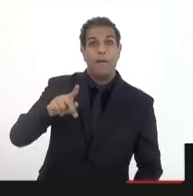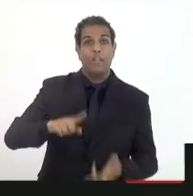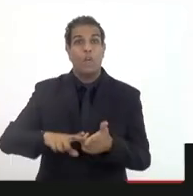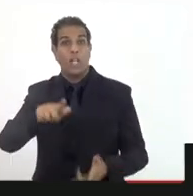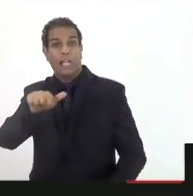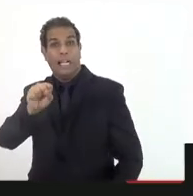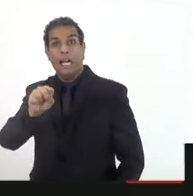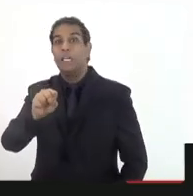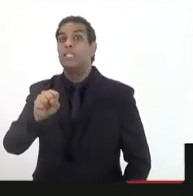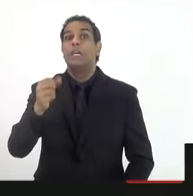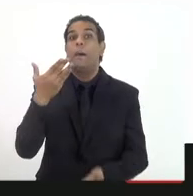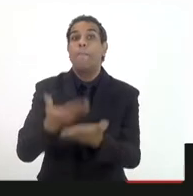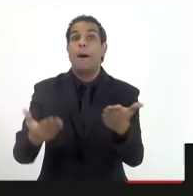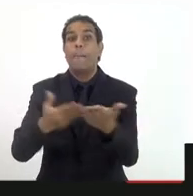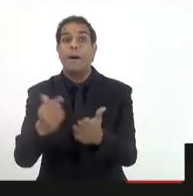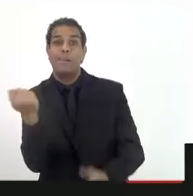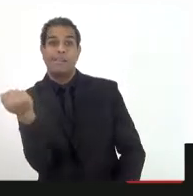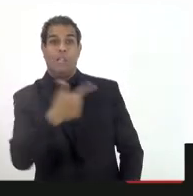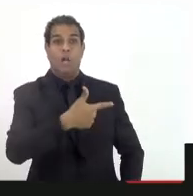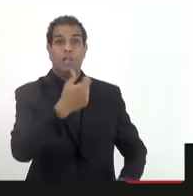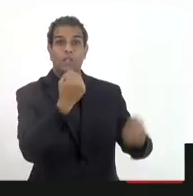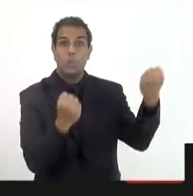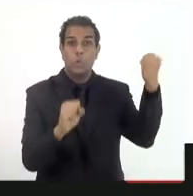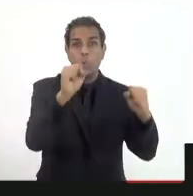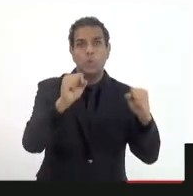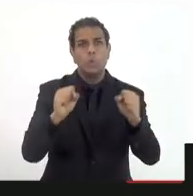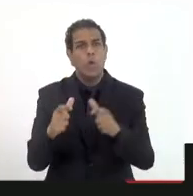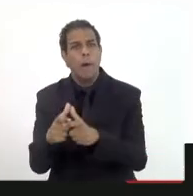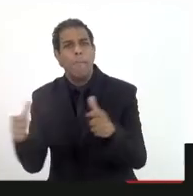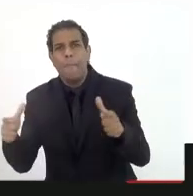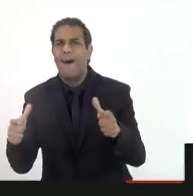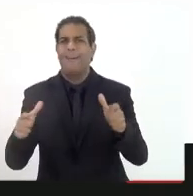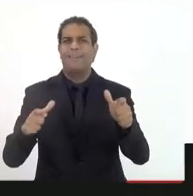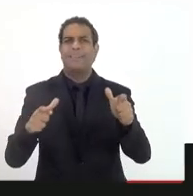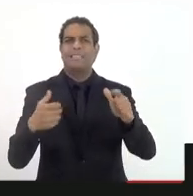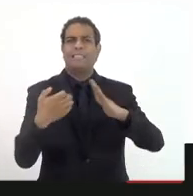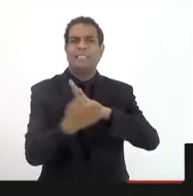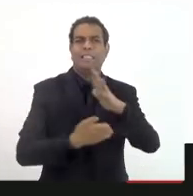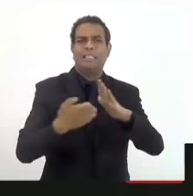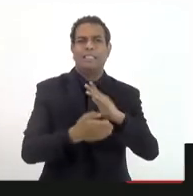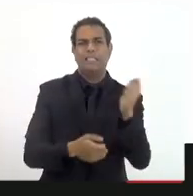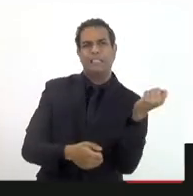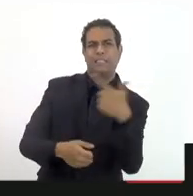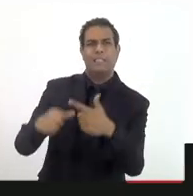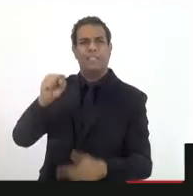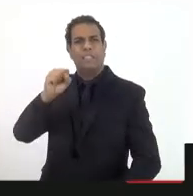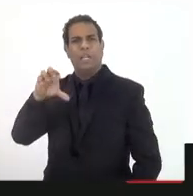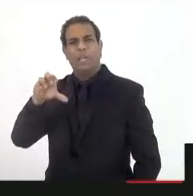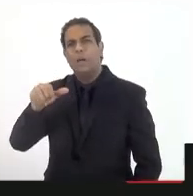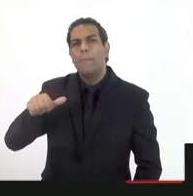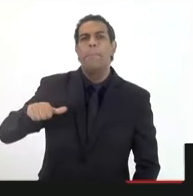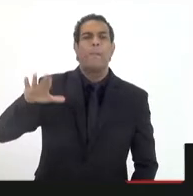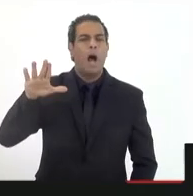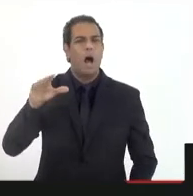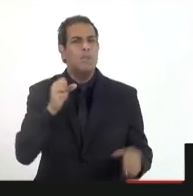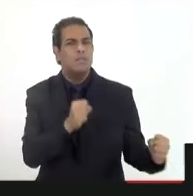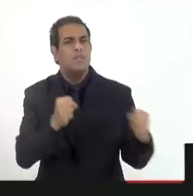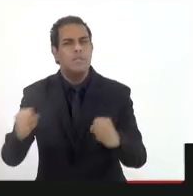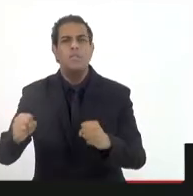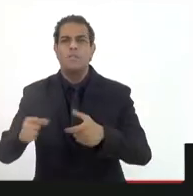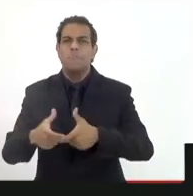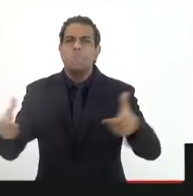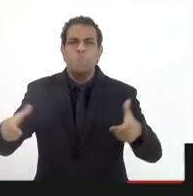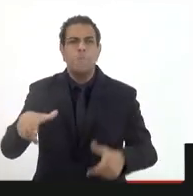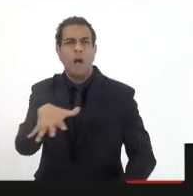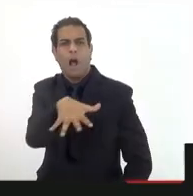outros que pegam serviço em indústria, mas nós temos muito pouco emprego industrial. Santa Catarina é um estado no Brasil que tem mais emprego